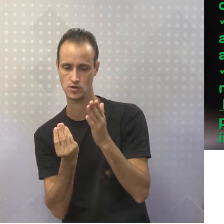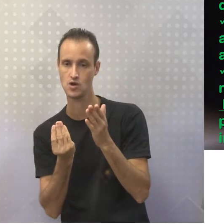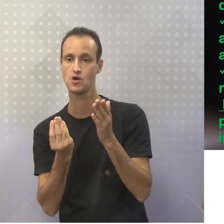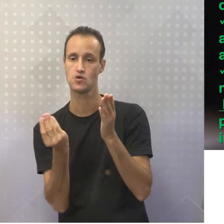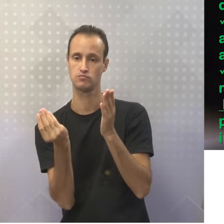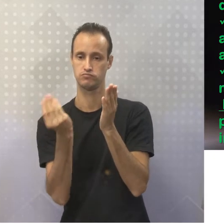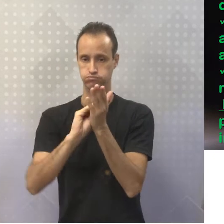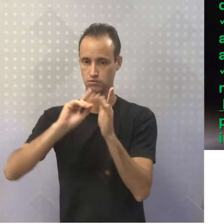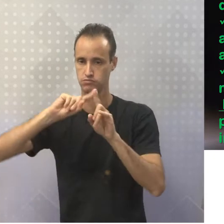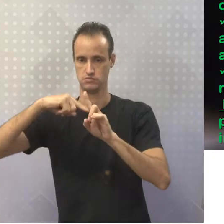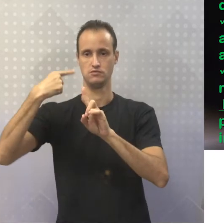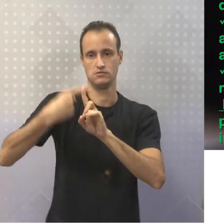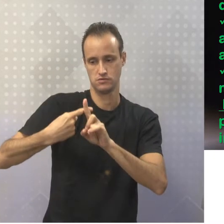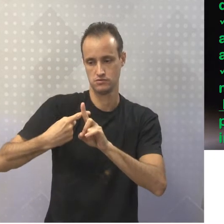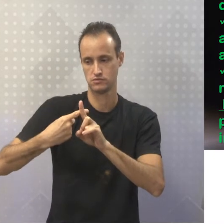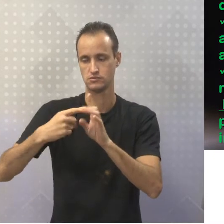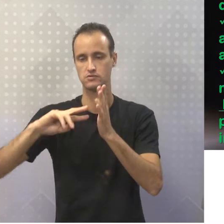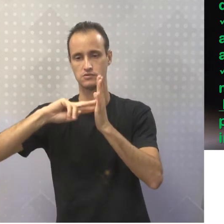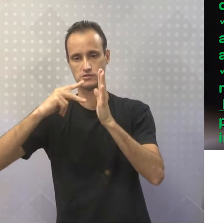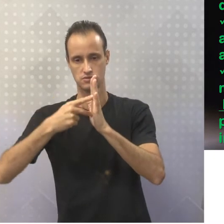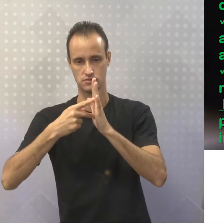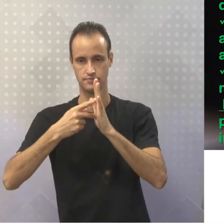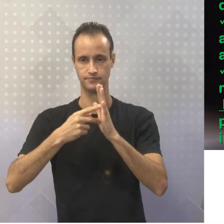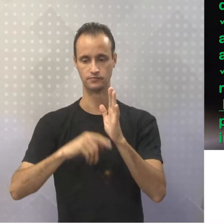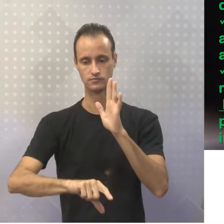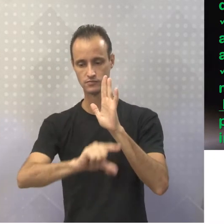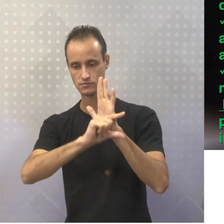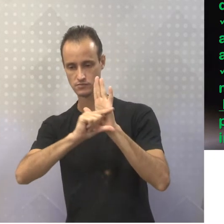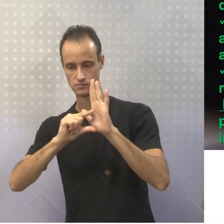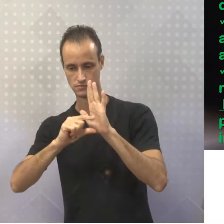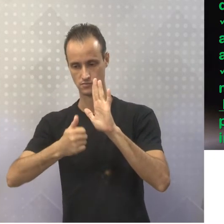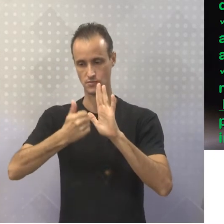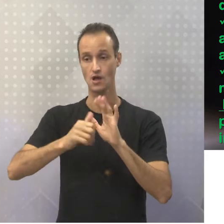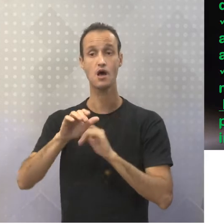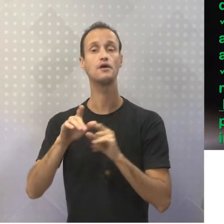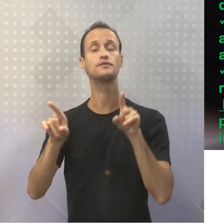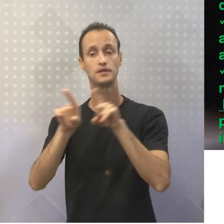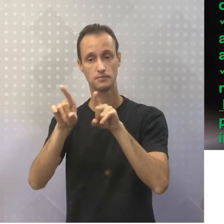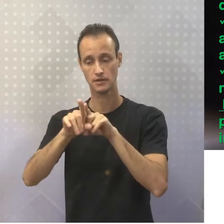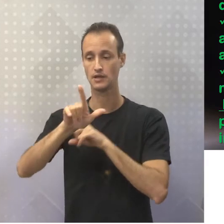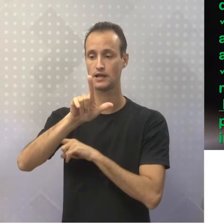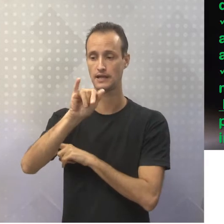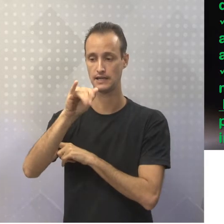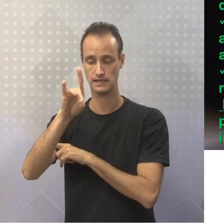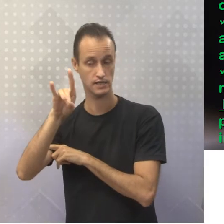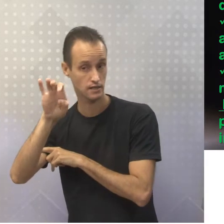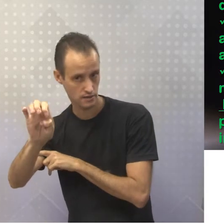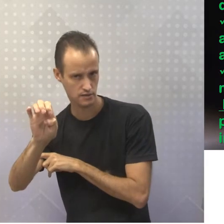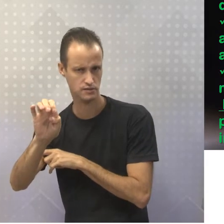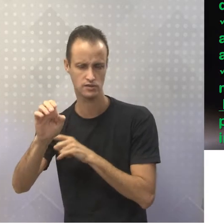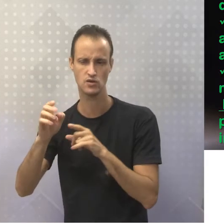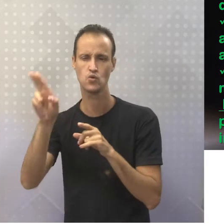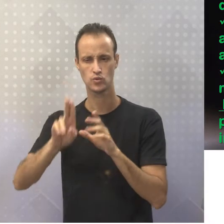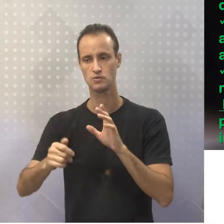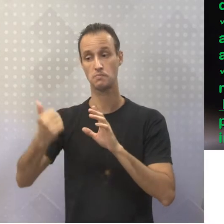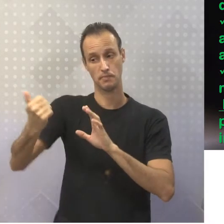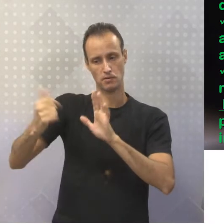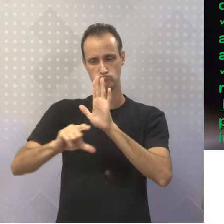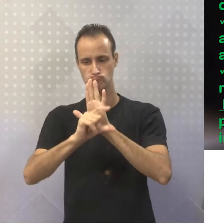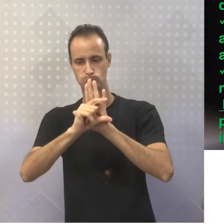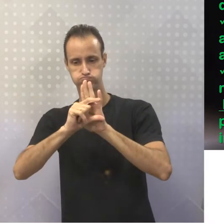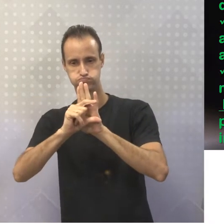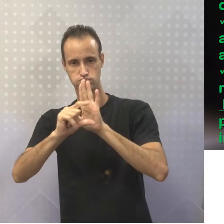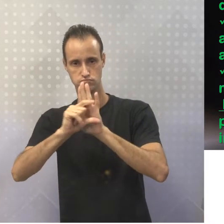aparece entre esse título e o primeiro parágrafo. Lide. Geralmente, ocupa o primeiro parágrafo em